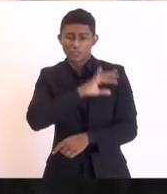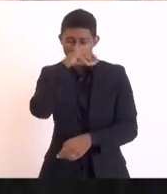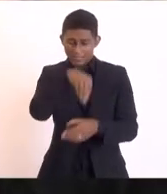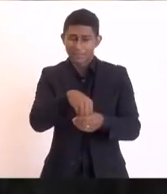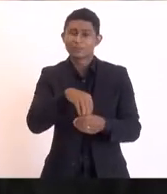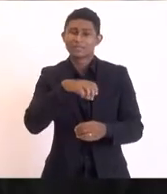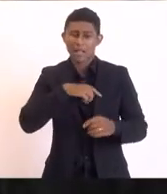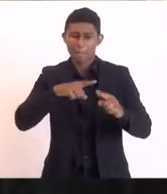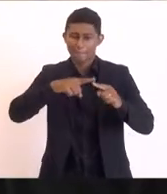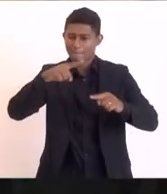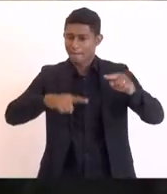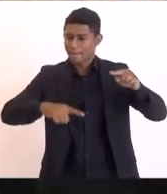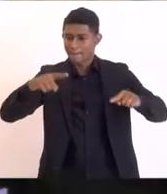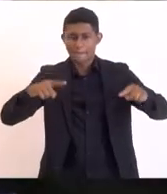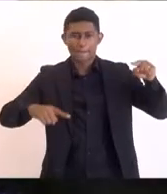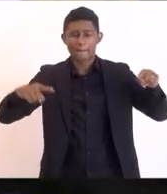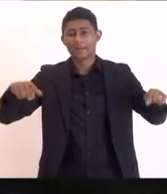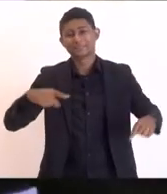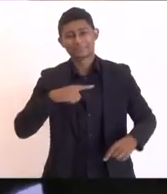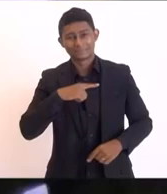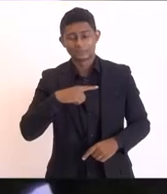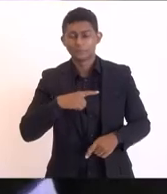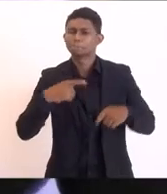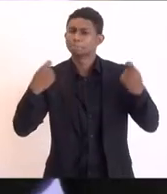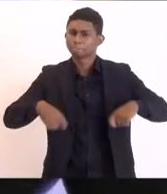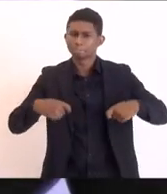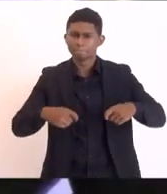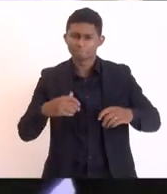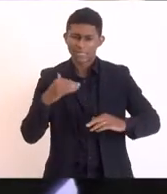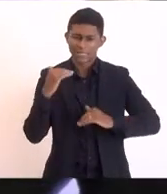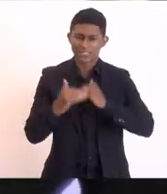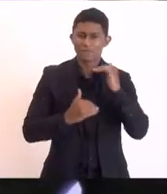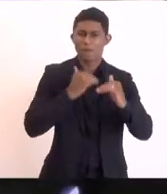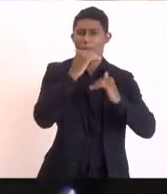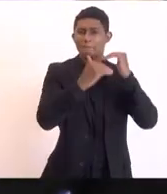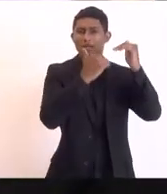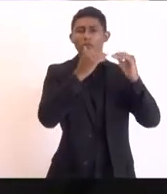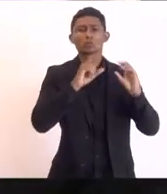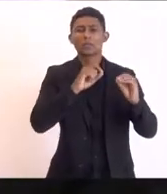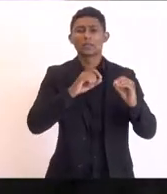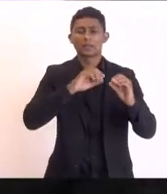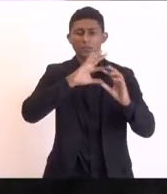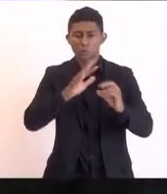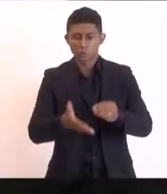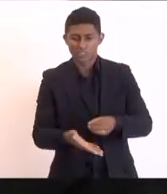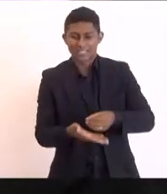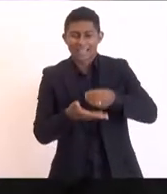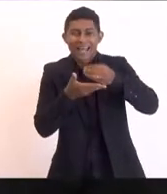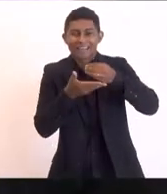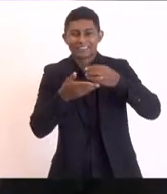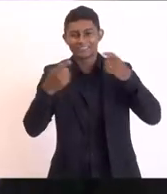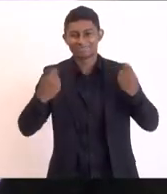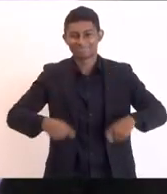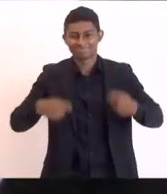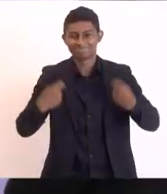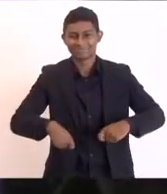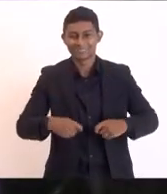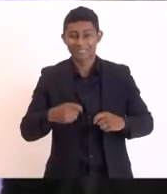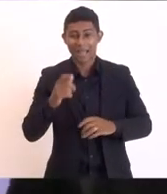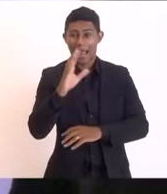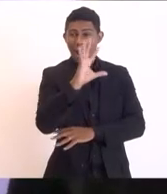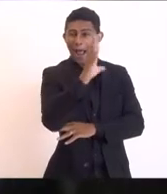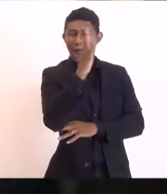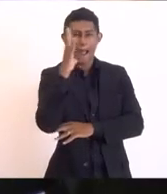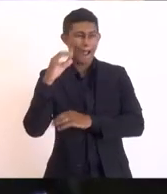Janeiro é um desenvolvimento que tem que ser um desenvolvimento sustentável e que fale muito próximo com o meio ambiente